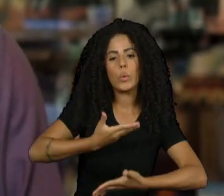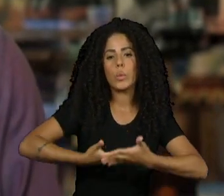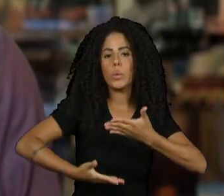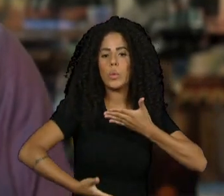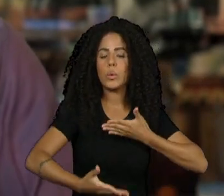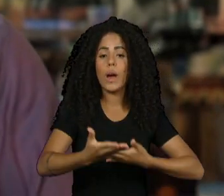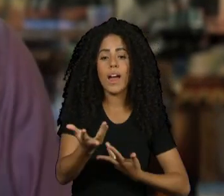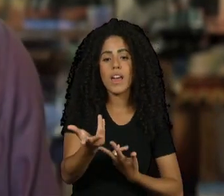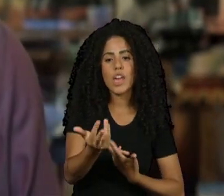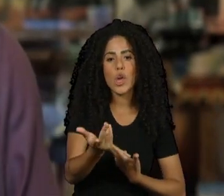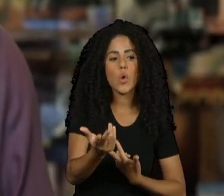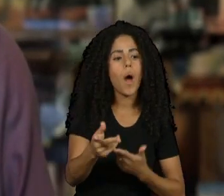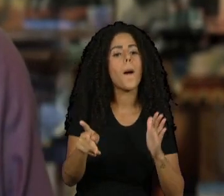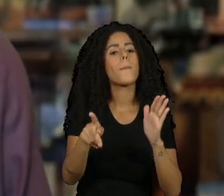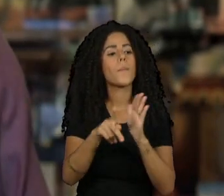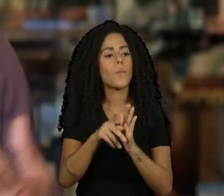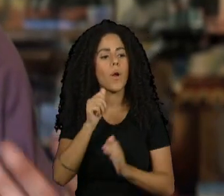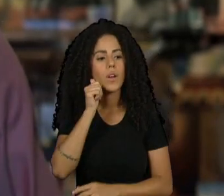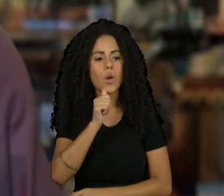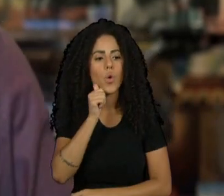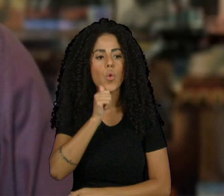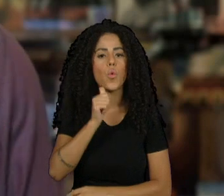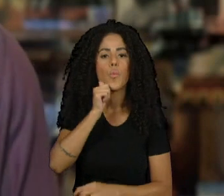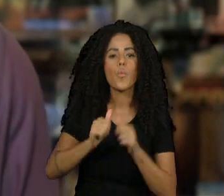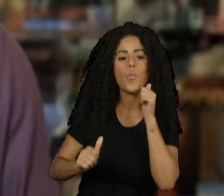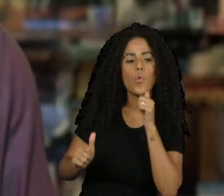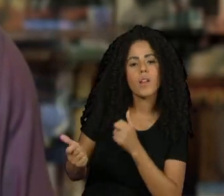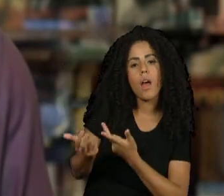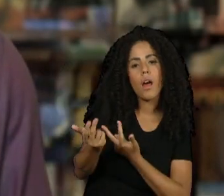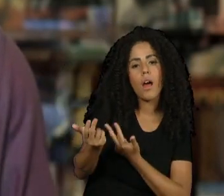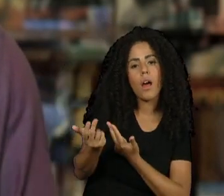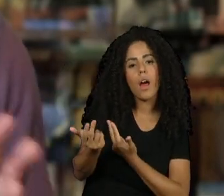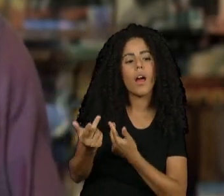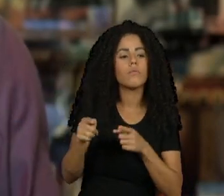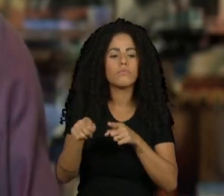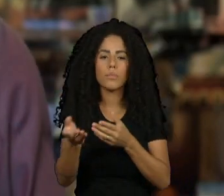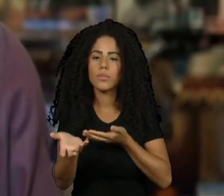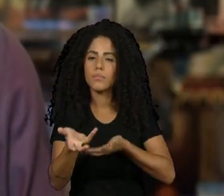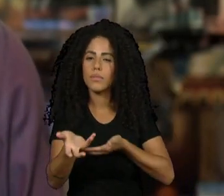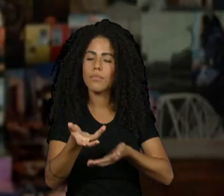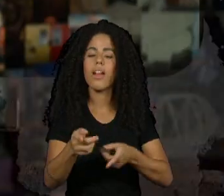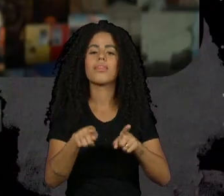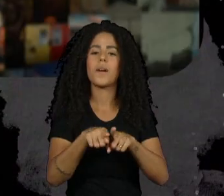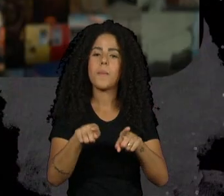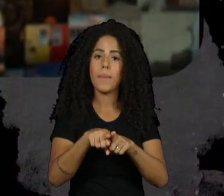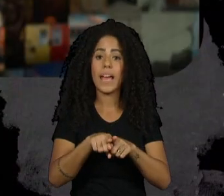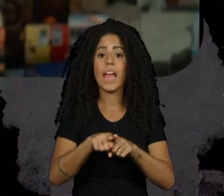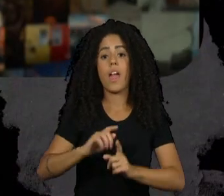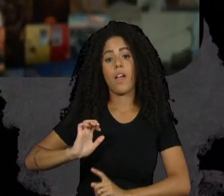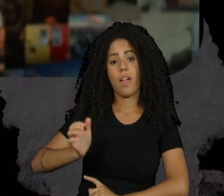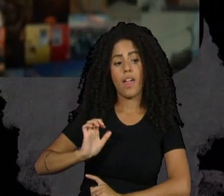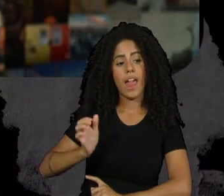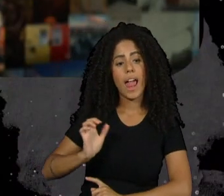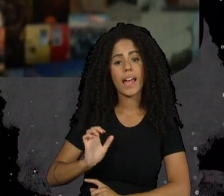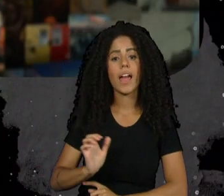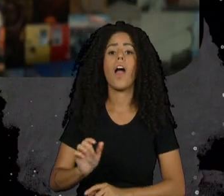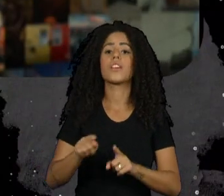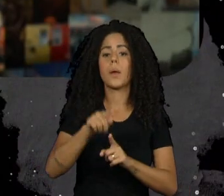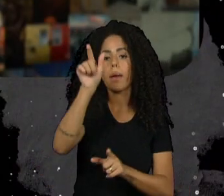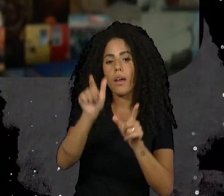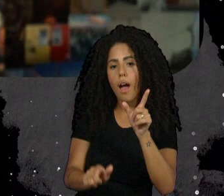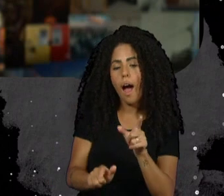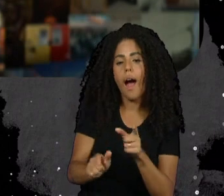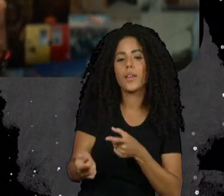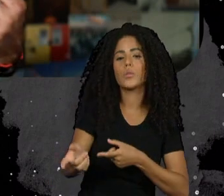afeto e também têm atração sexual por outras mulheres, ou seja, pelo mesmo gênero. Gays são homens que